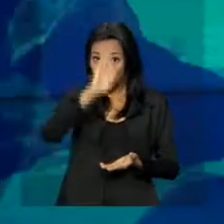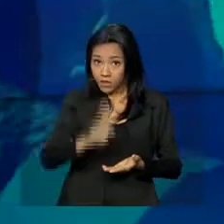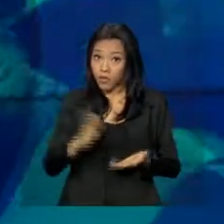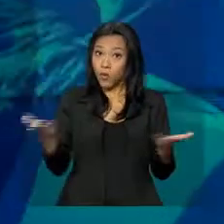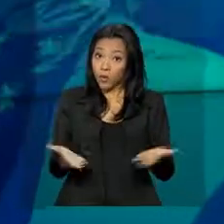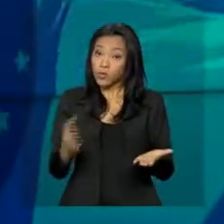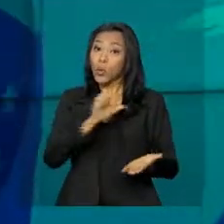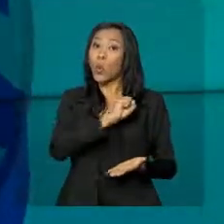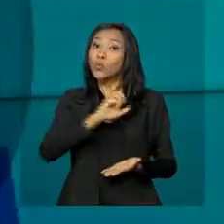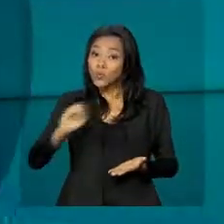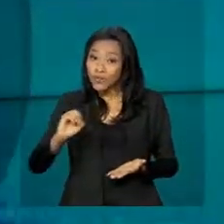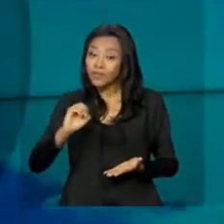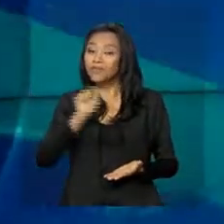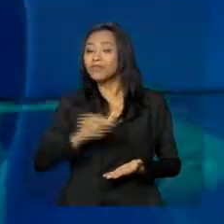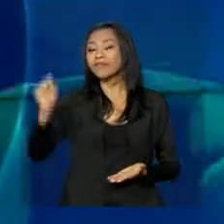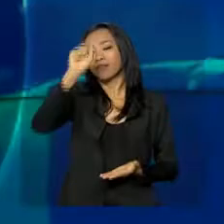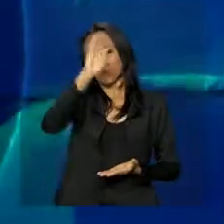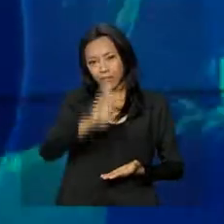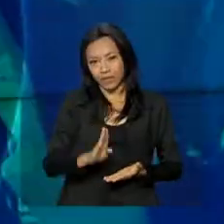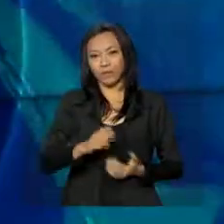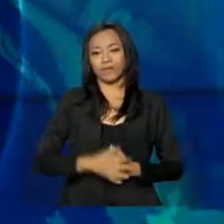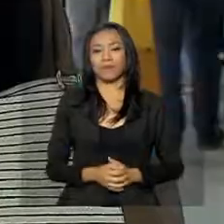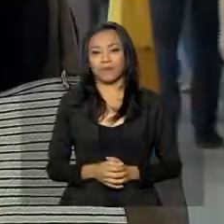800 PROCONs em todo o país.